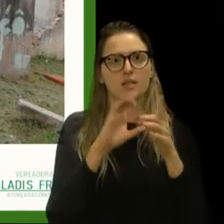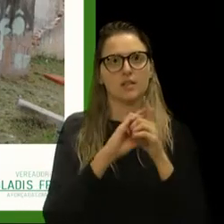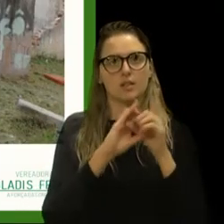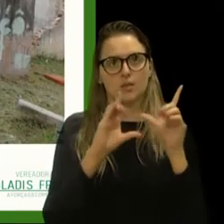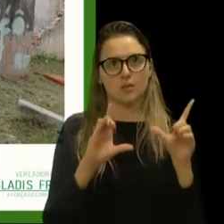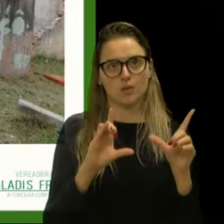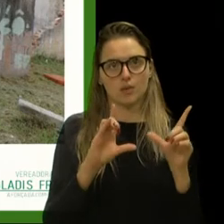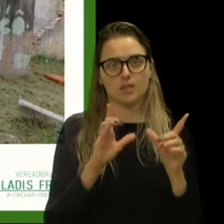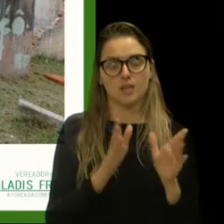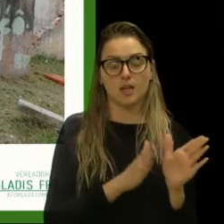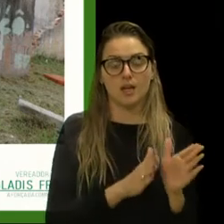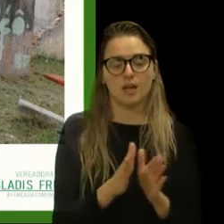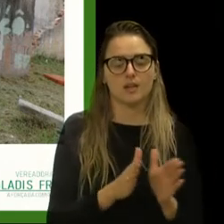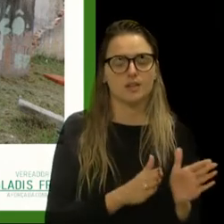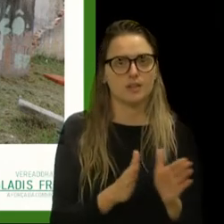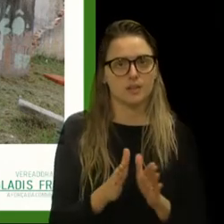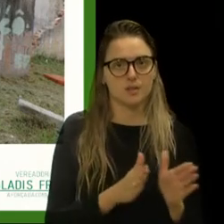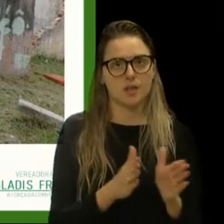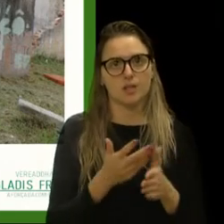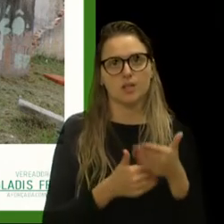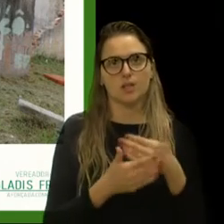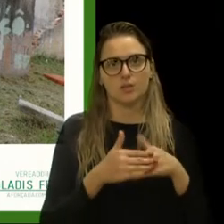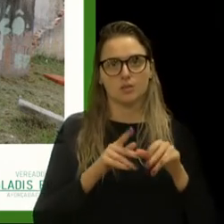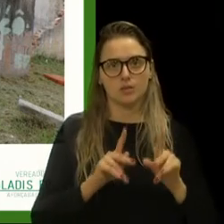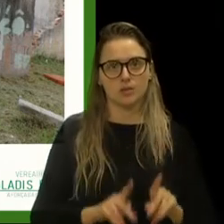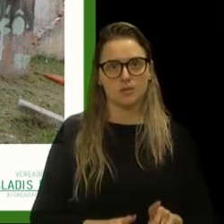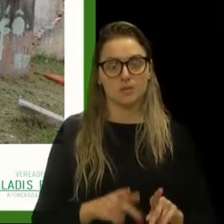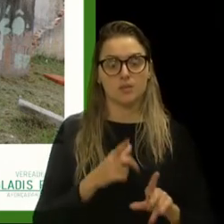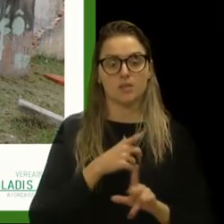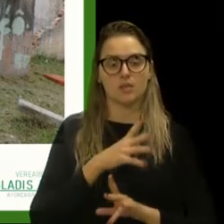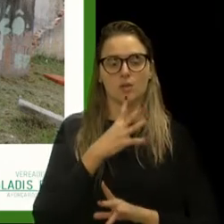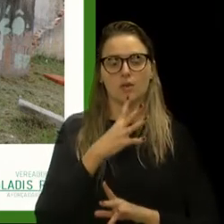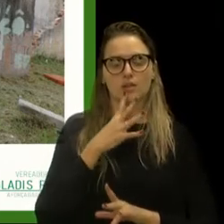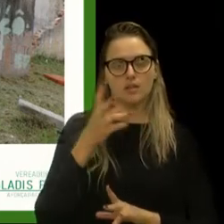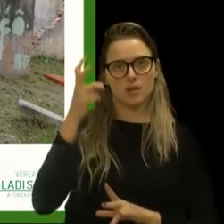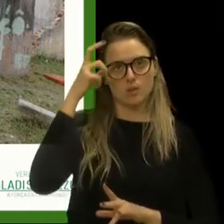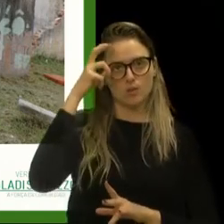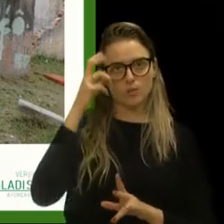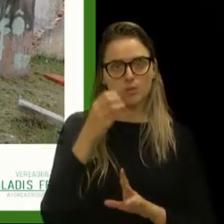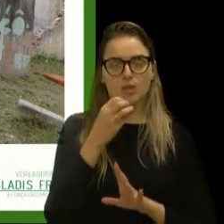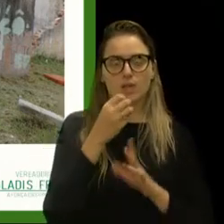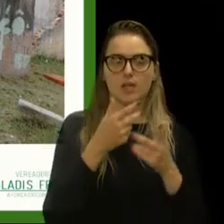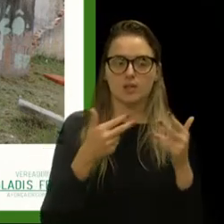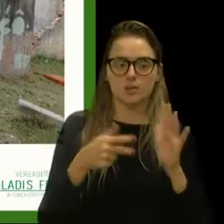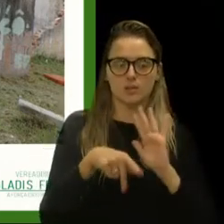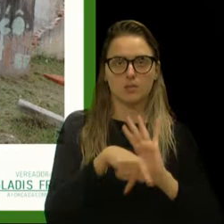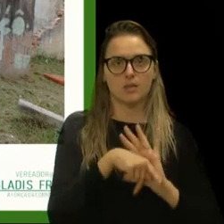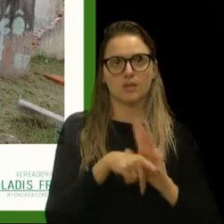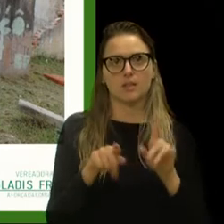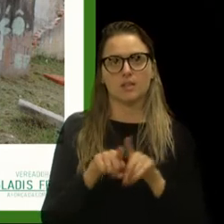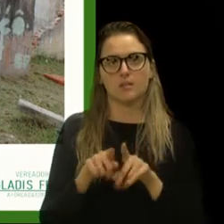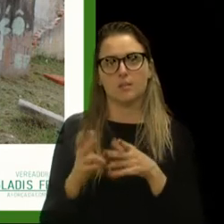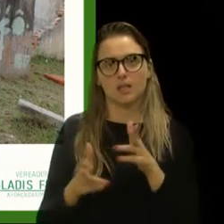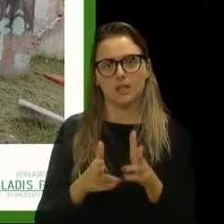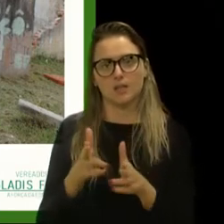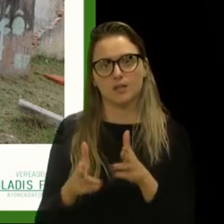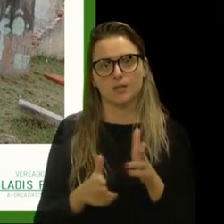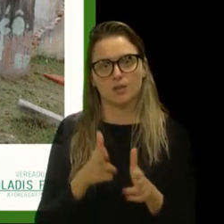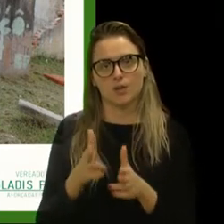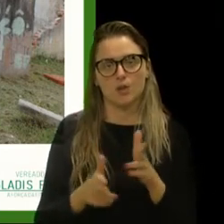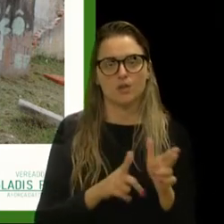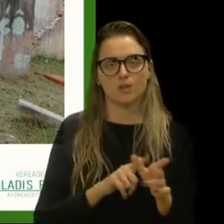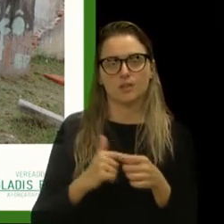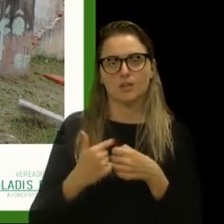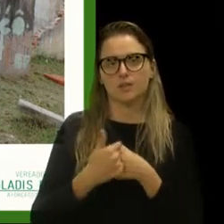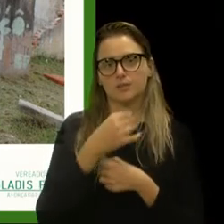o acesso da população à cultura, e bens patrimoniais e da ferrovia da cidade